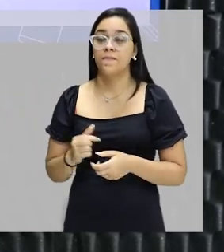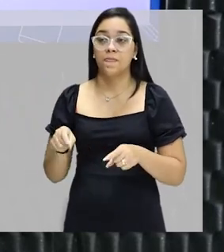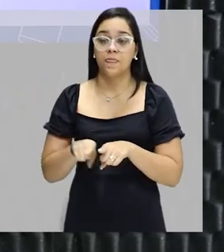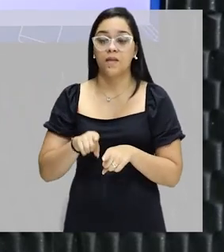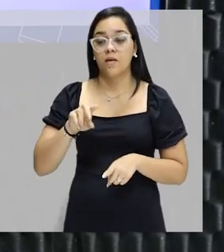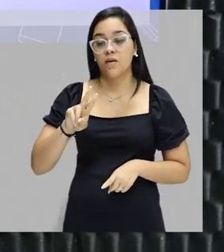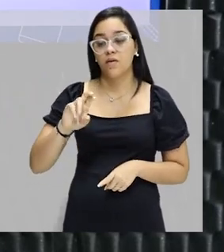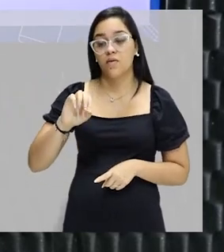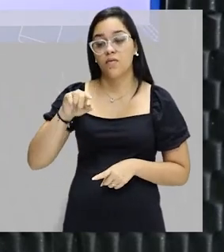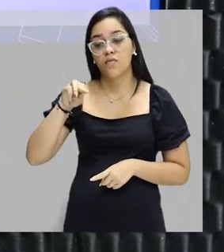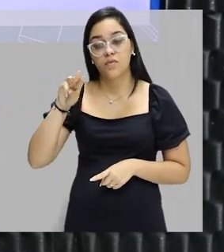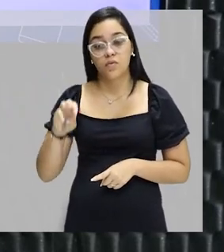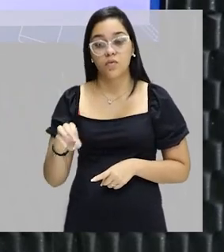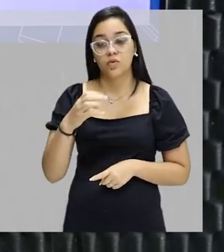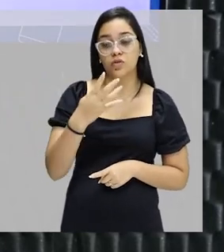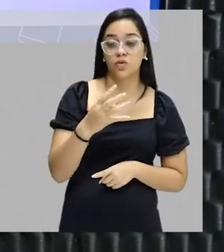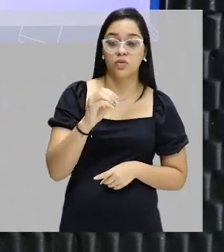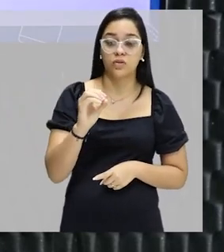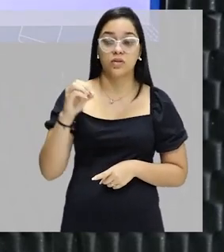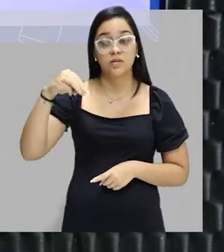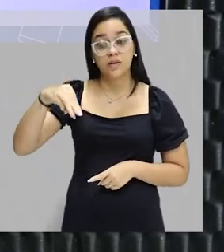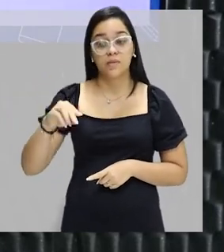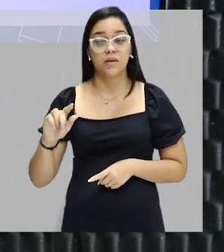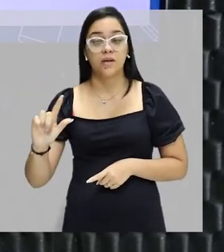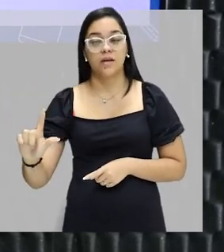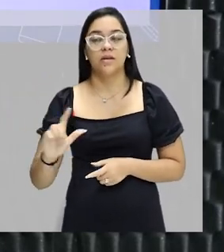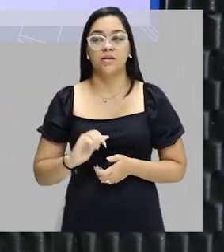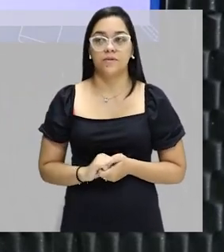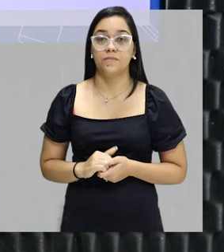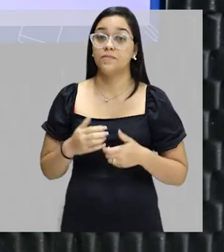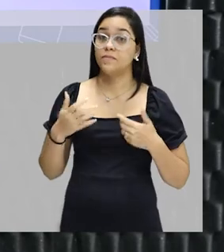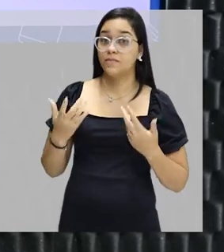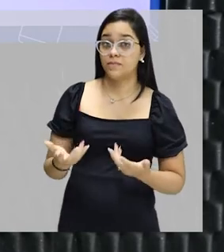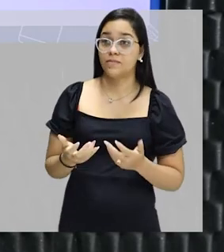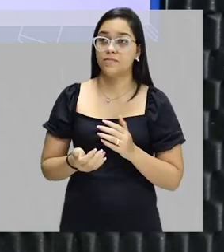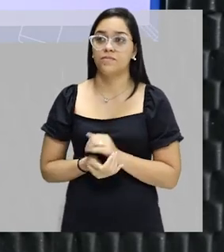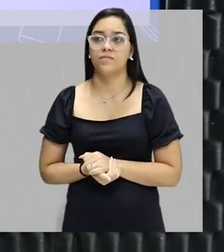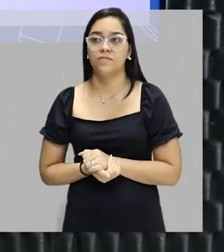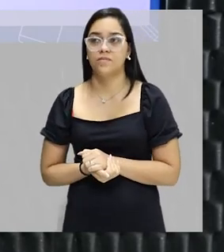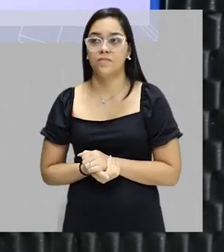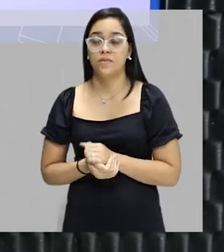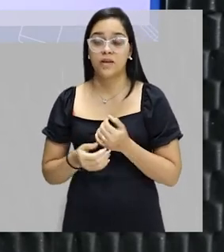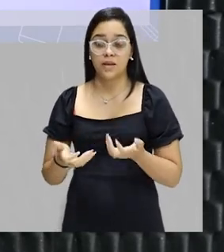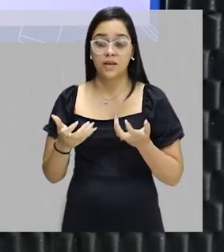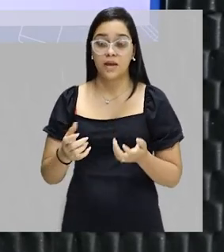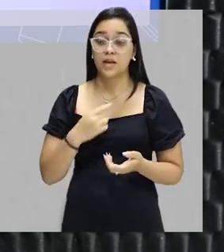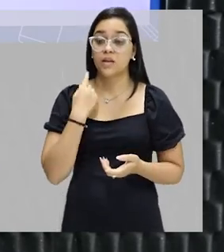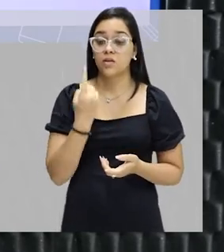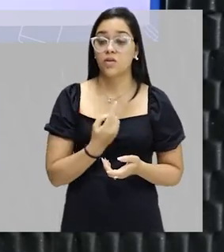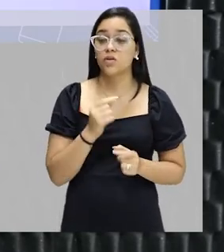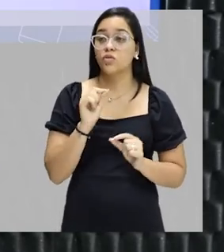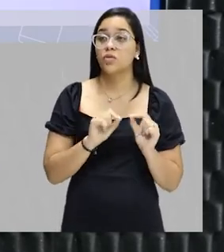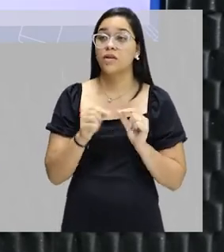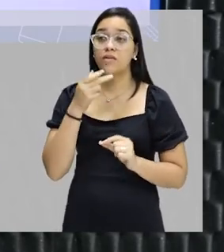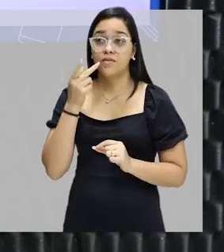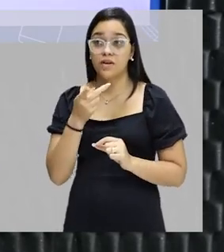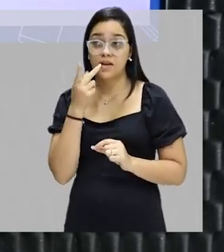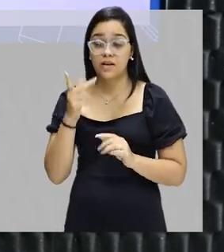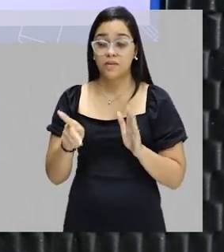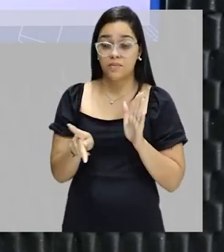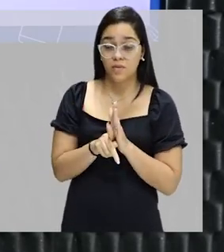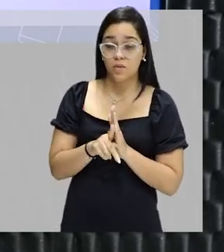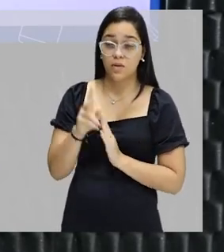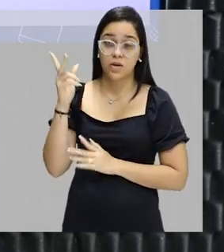volume, o volume de 400 ml. Turminha, como a questão quer que a gente determine a concentração